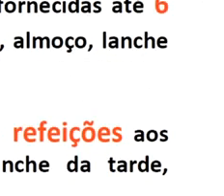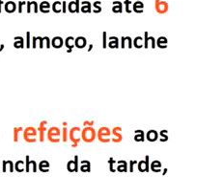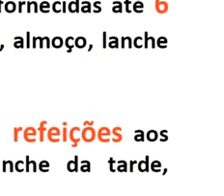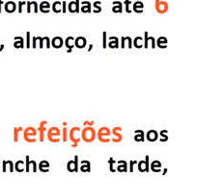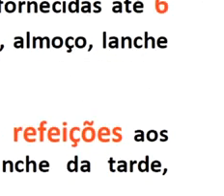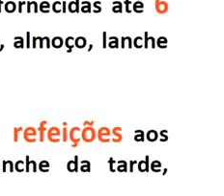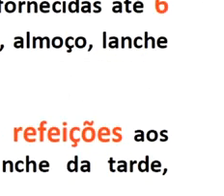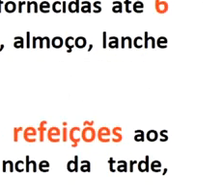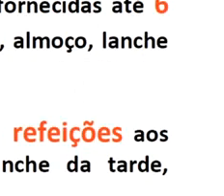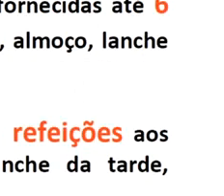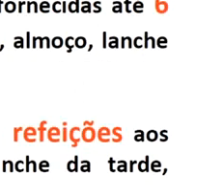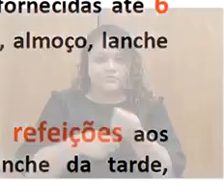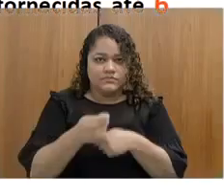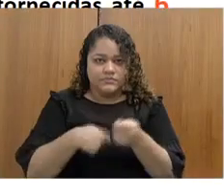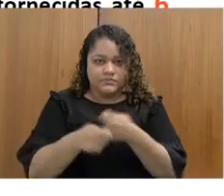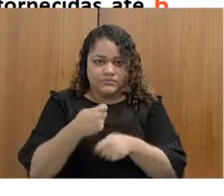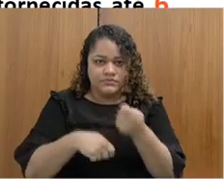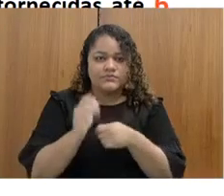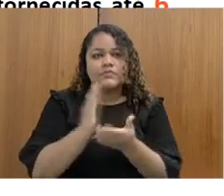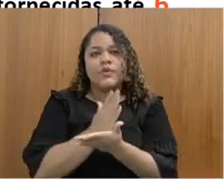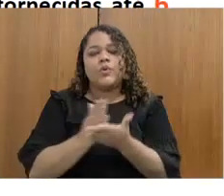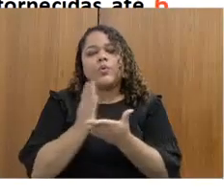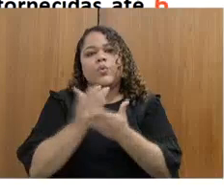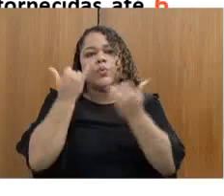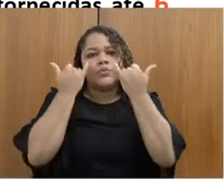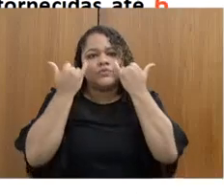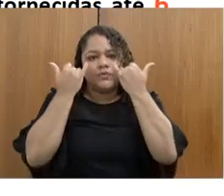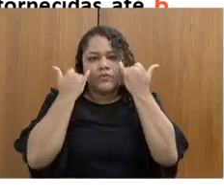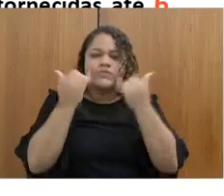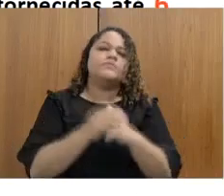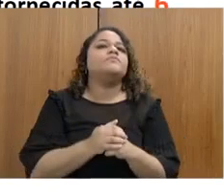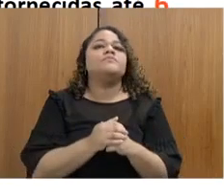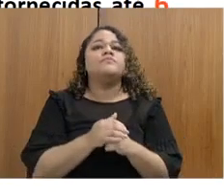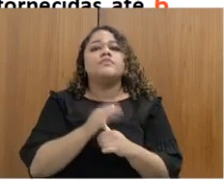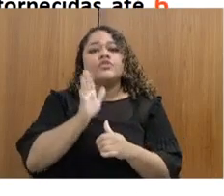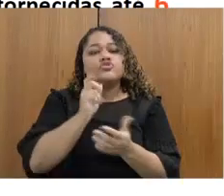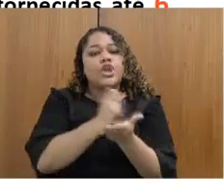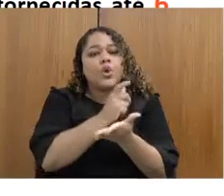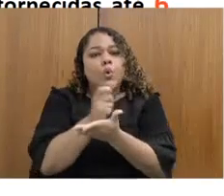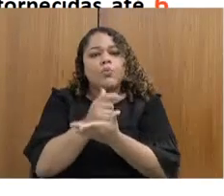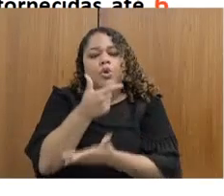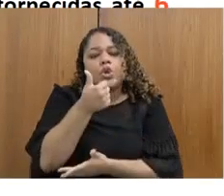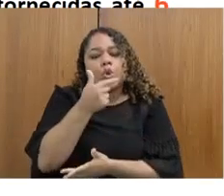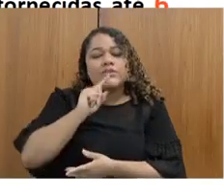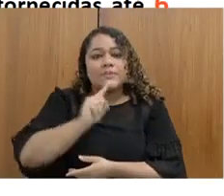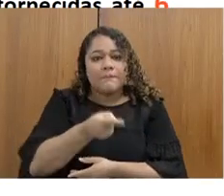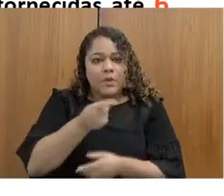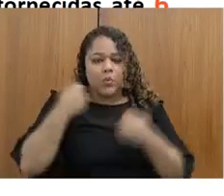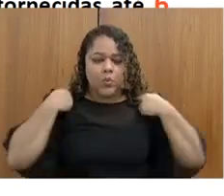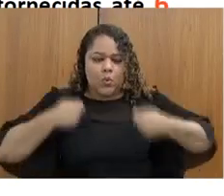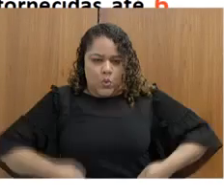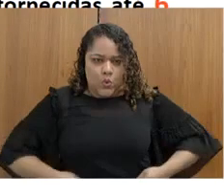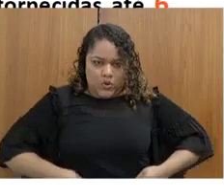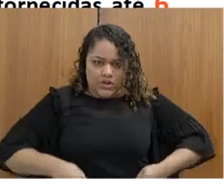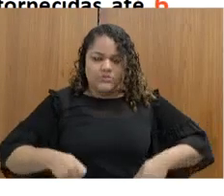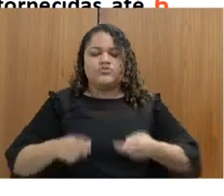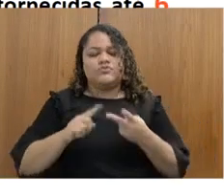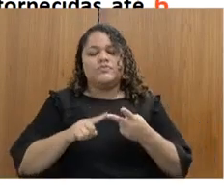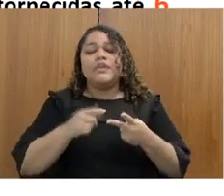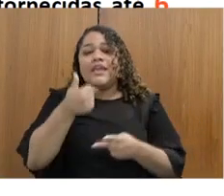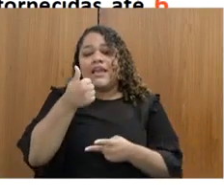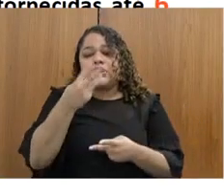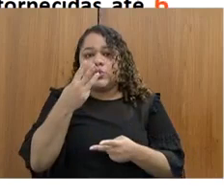informações. Foram adquiridos aproximadamente 12 mil coletes balísticos, 14 mil armas, 1